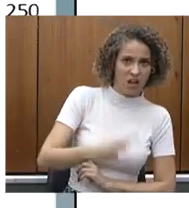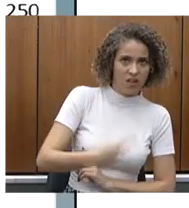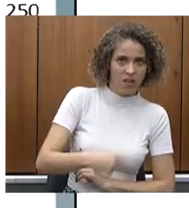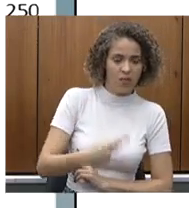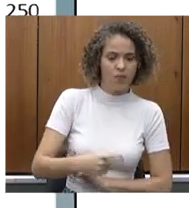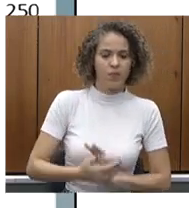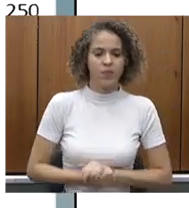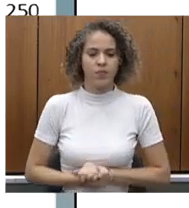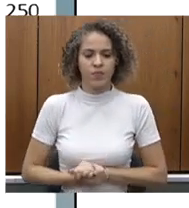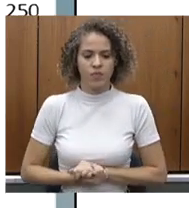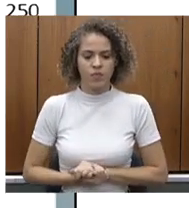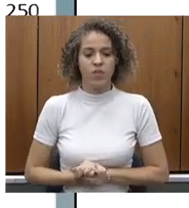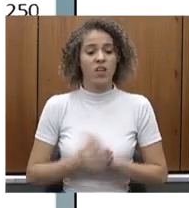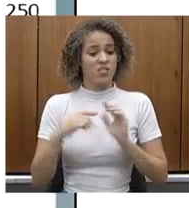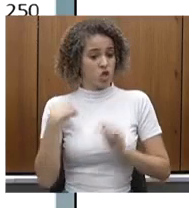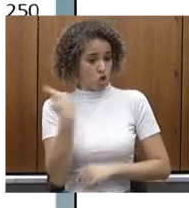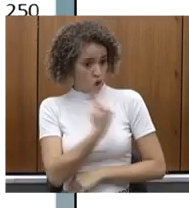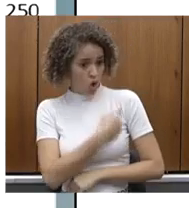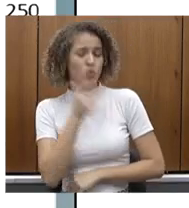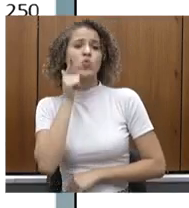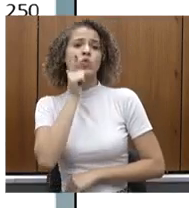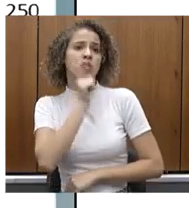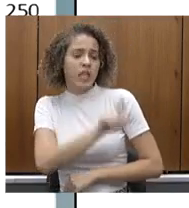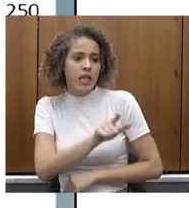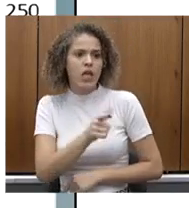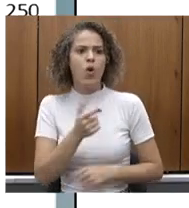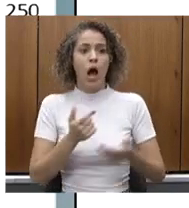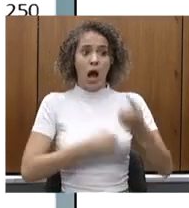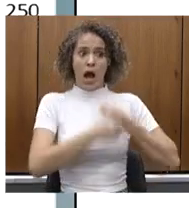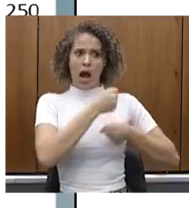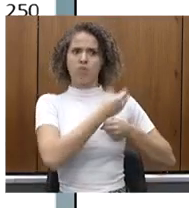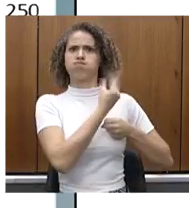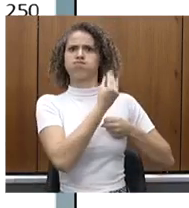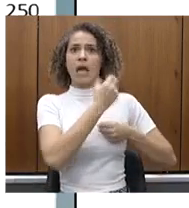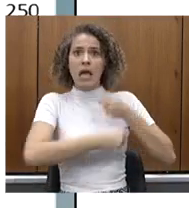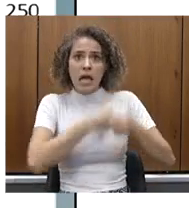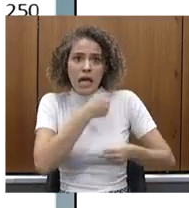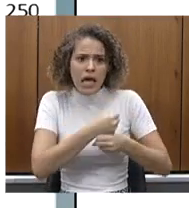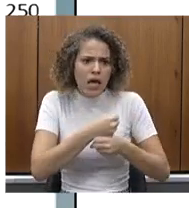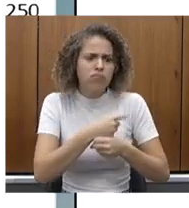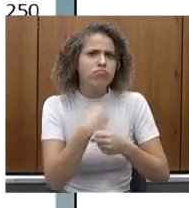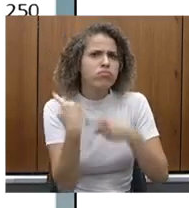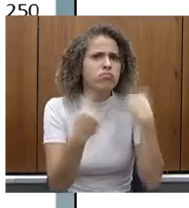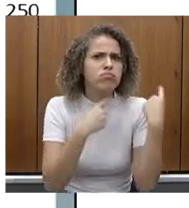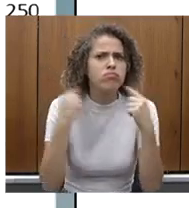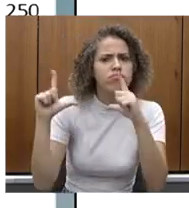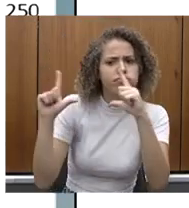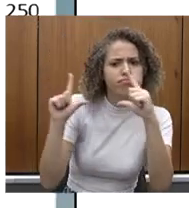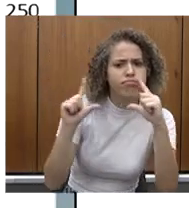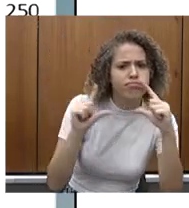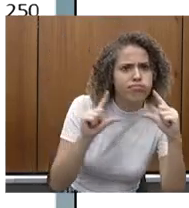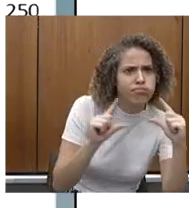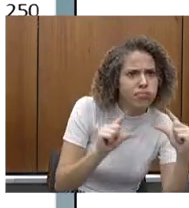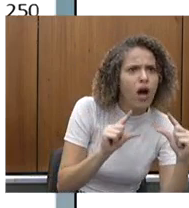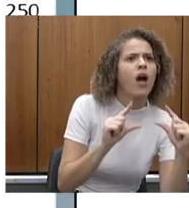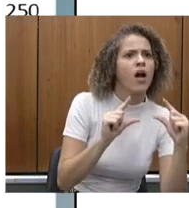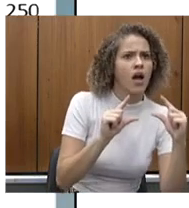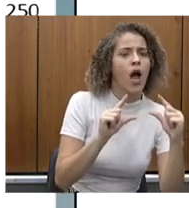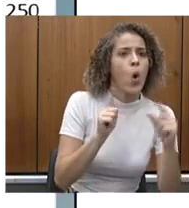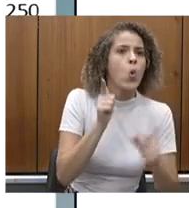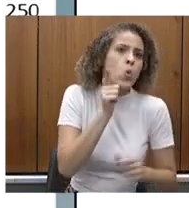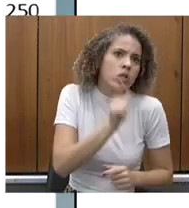aí, a gente conseguiu ter poucas internações proporcionais e óbitos, deixando o Estado de Minas com a menor